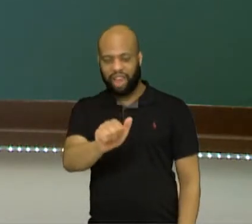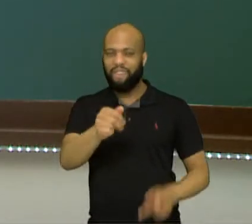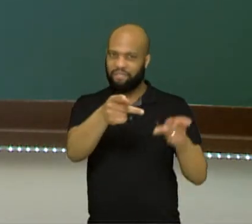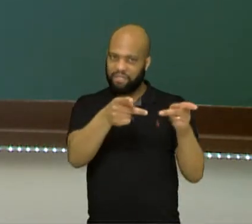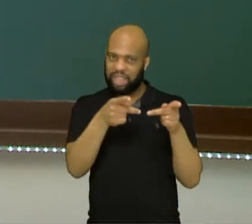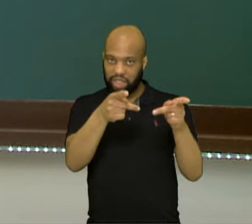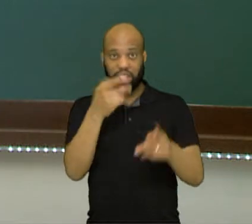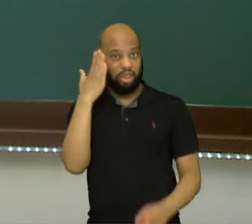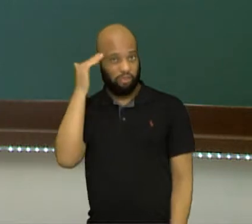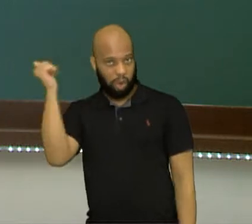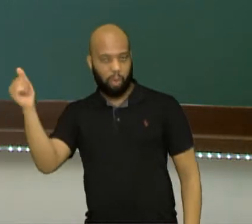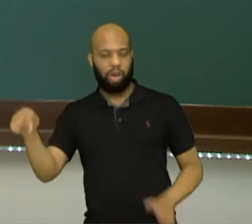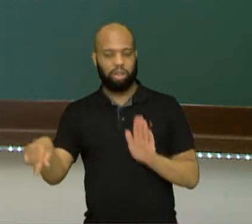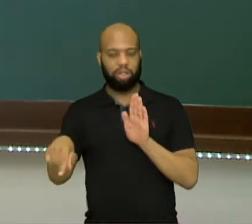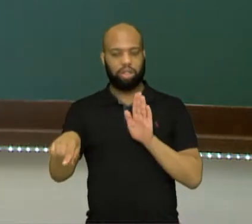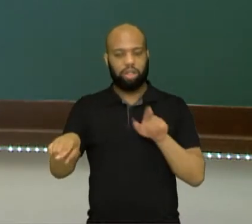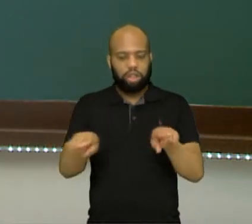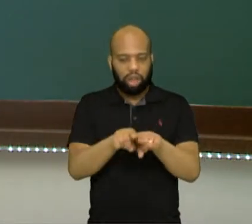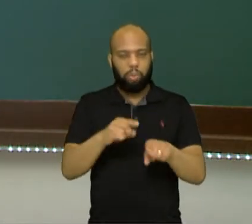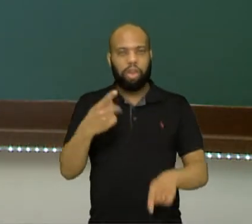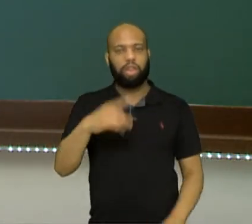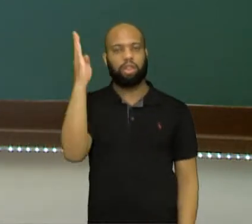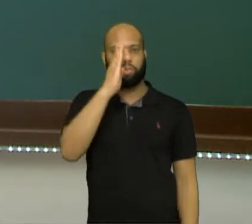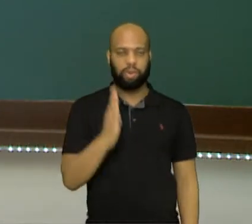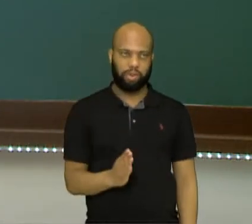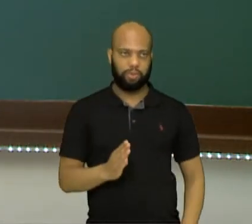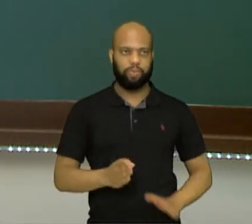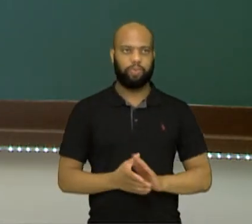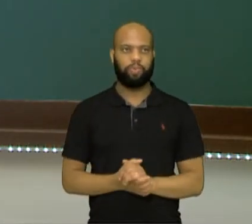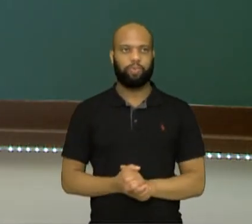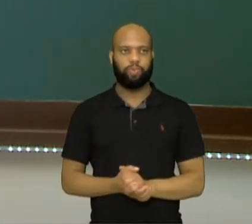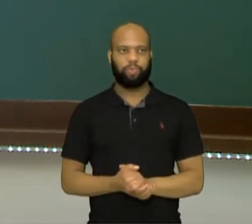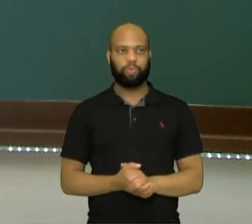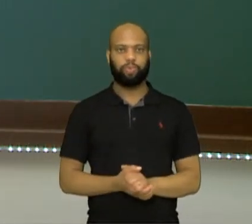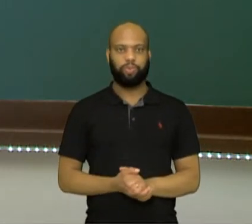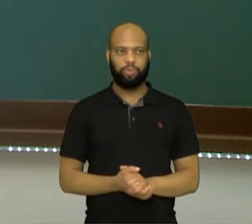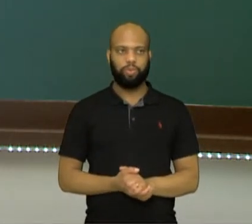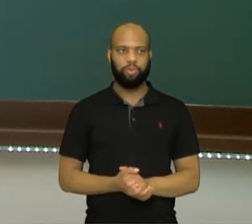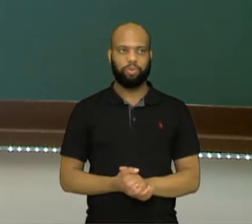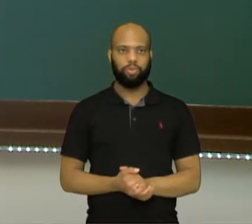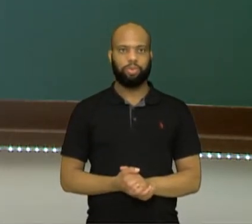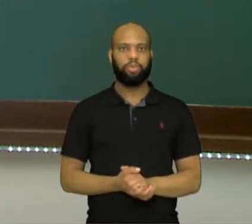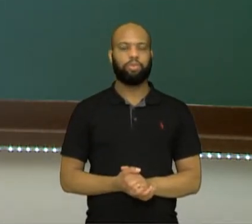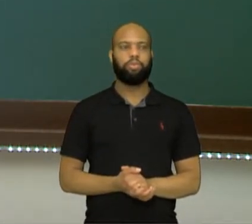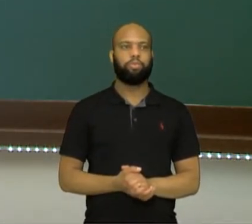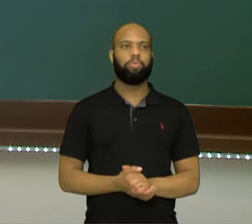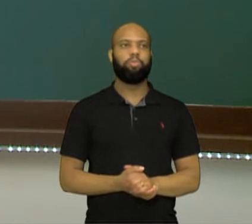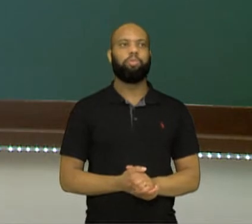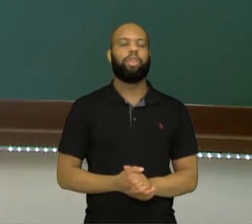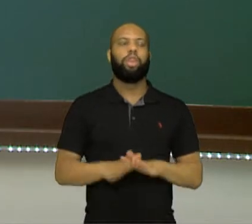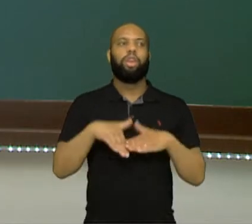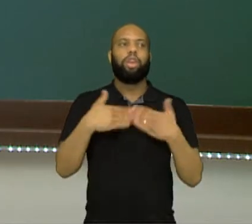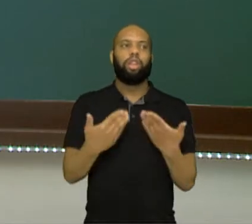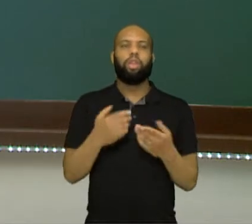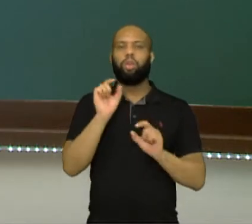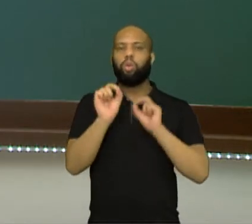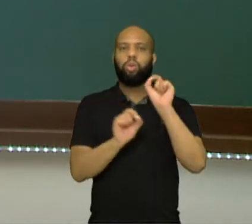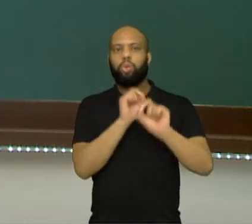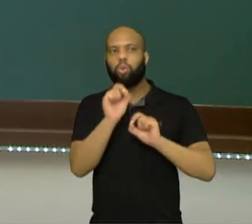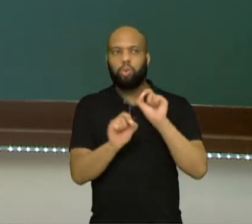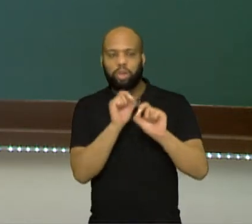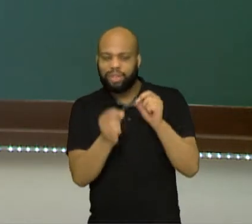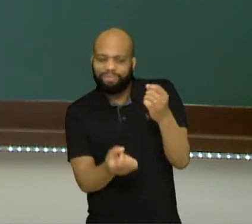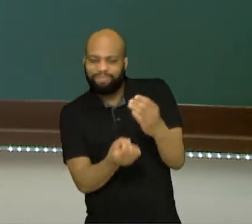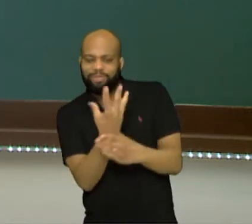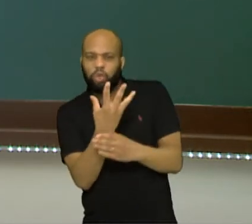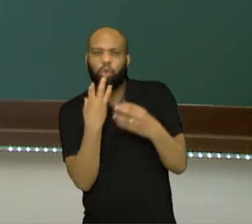mais conhecidas também, que é a Basílica de Nossa Senhora Aparecida. E quais são as origens